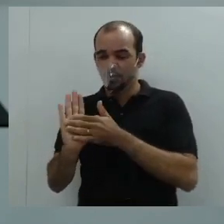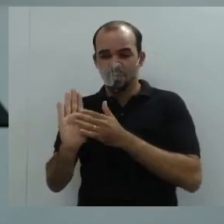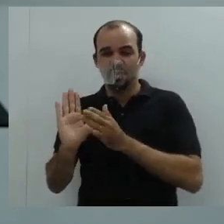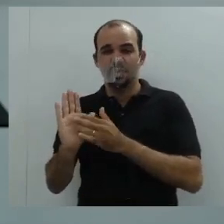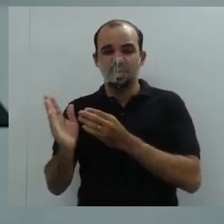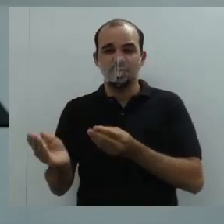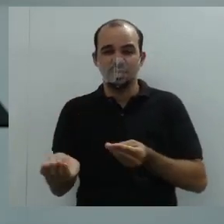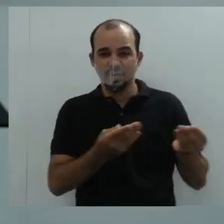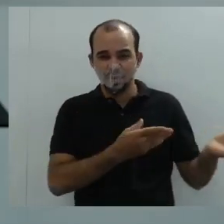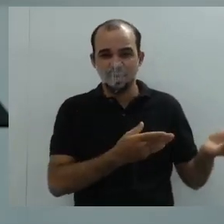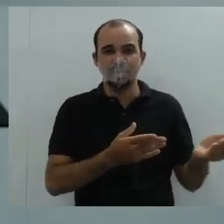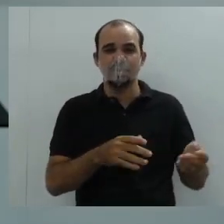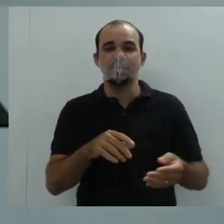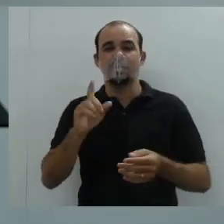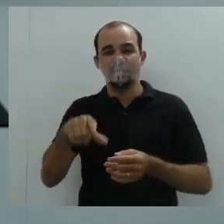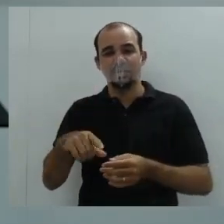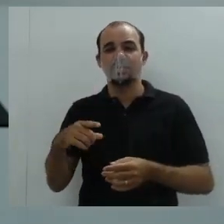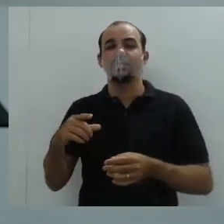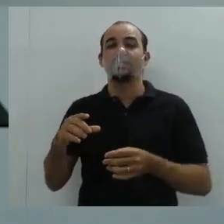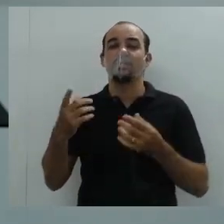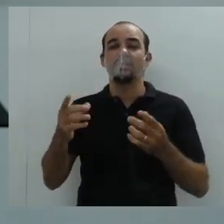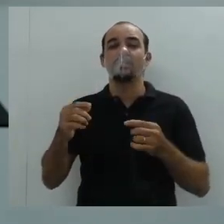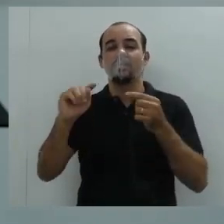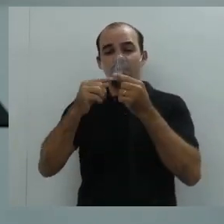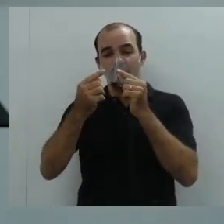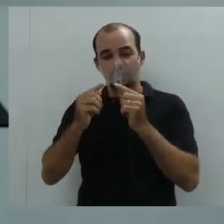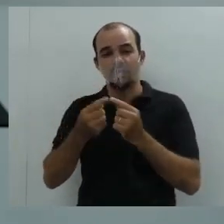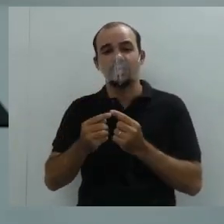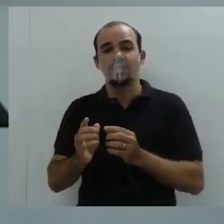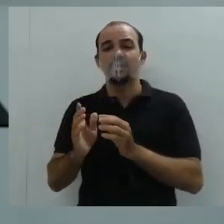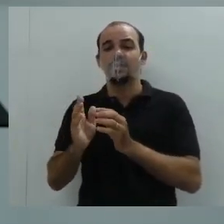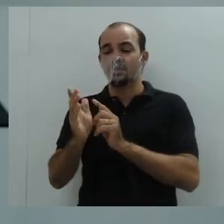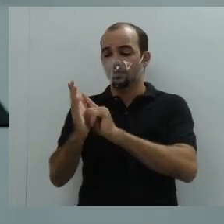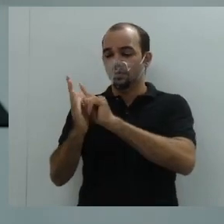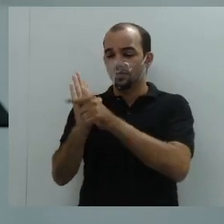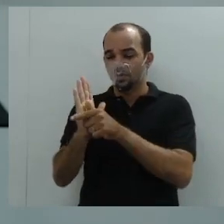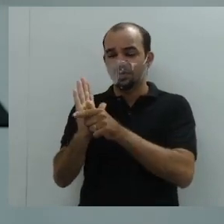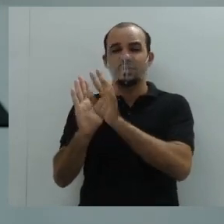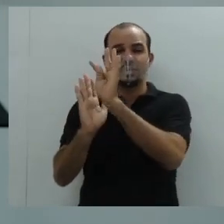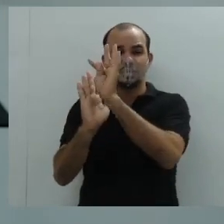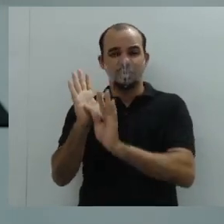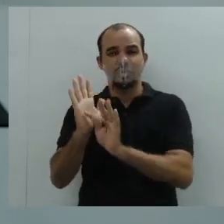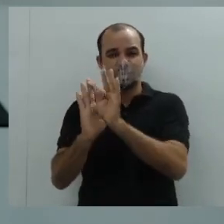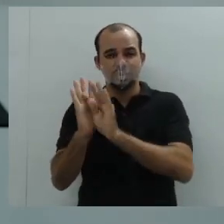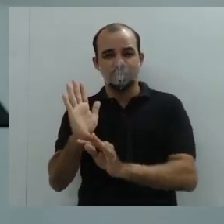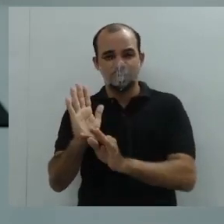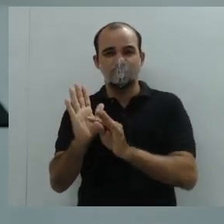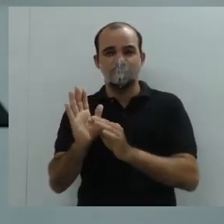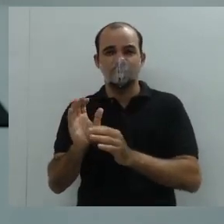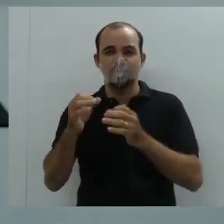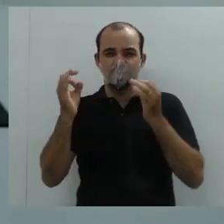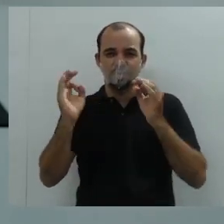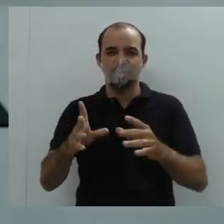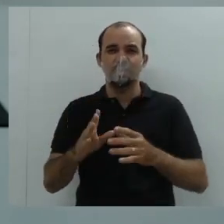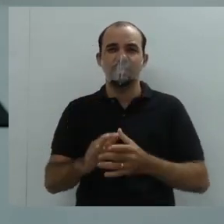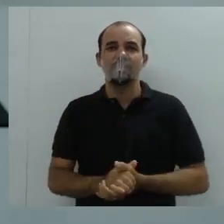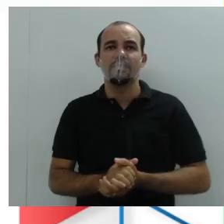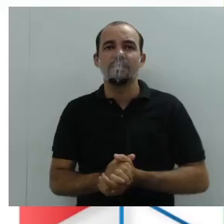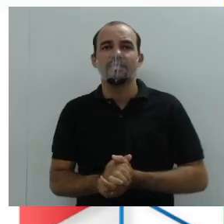textual com suas características que vão sanar essa nossa necessidade. Vamos passar para o outro slide?